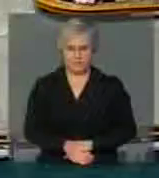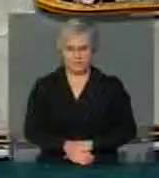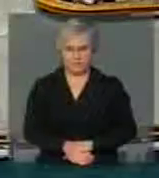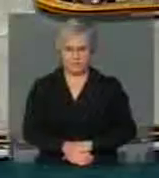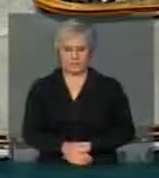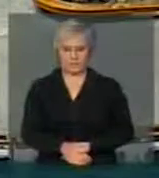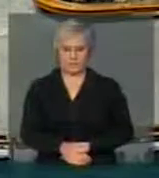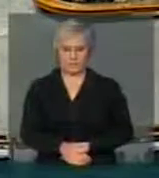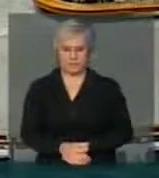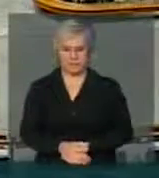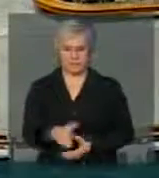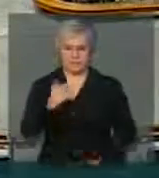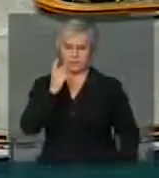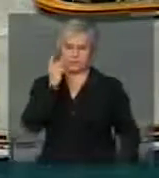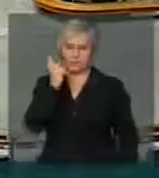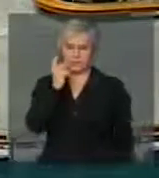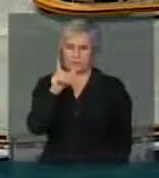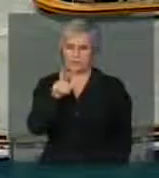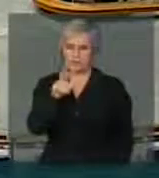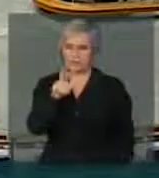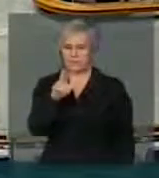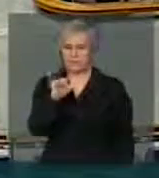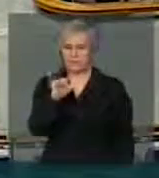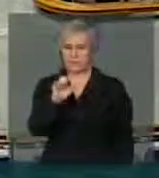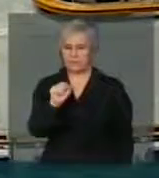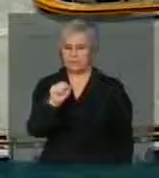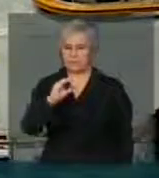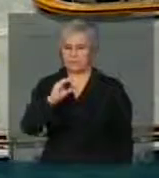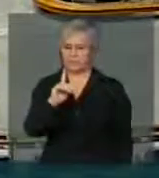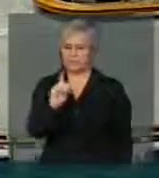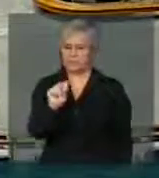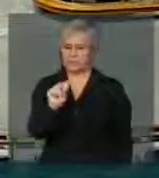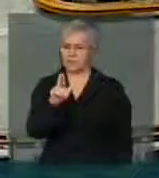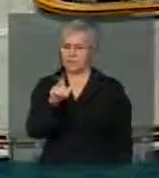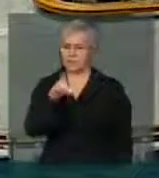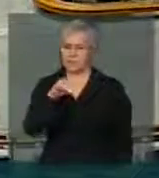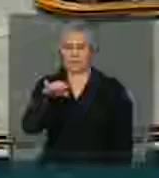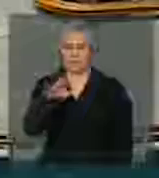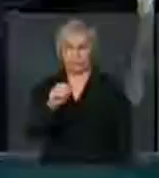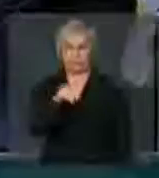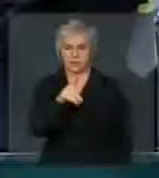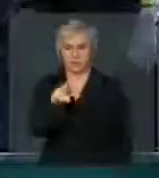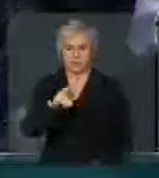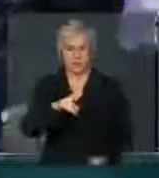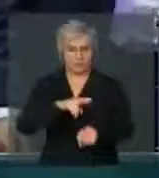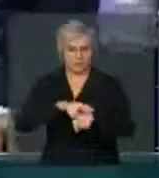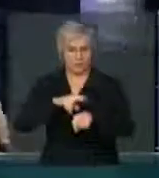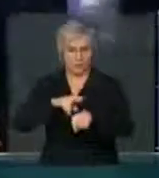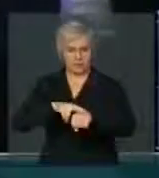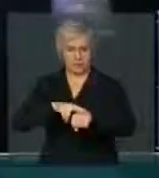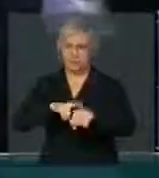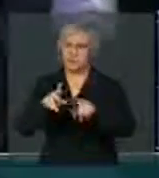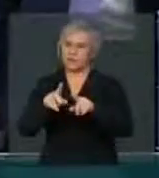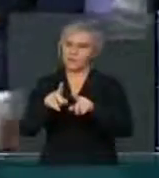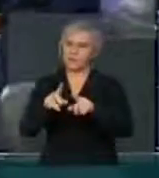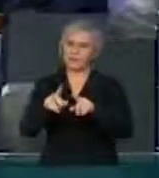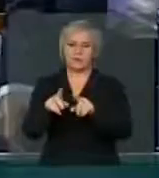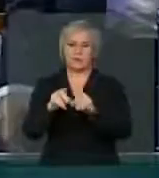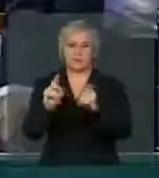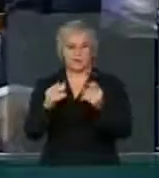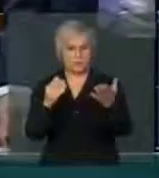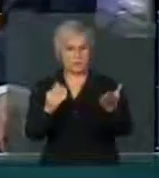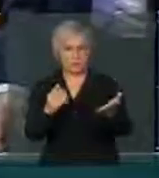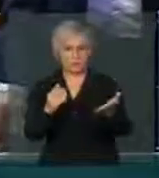O deputado Luiz Cláudio, PR do Rondônia, antes de porém vou dar um minuto para o Benedito e para Caetano.